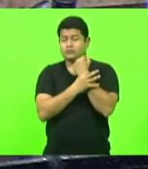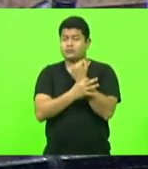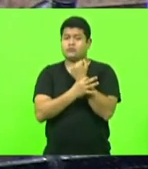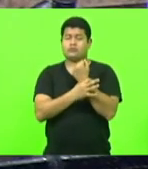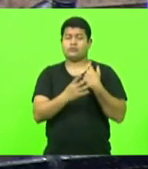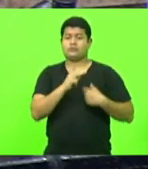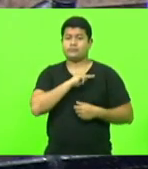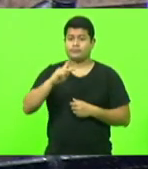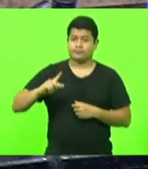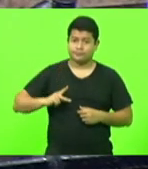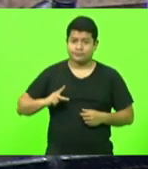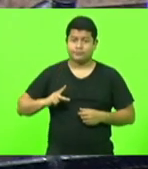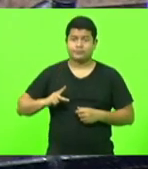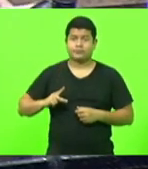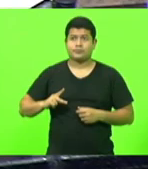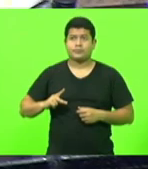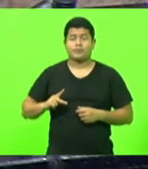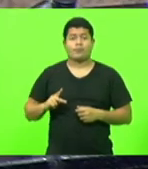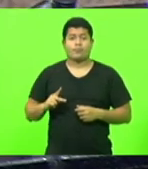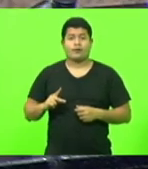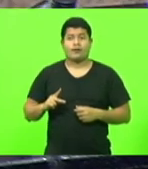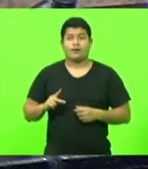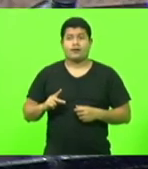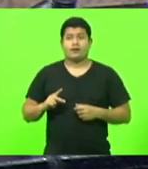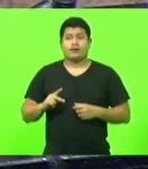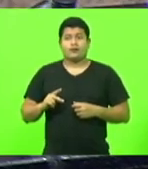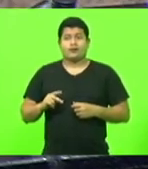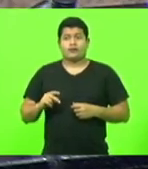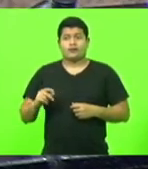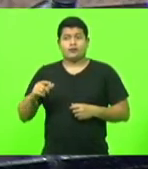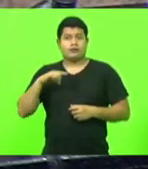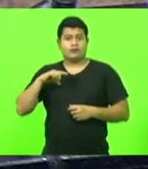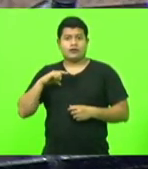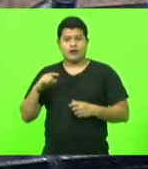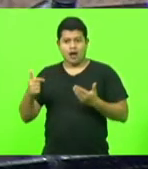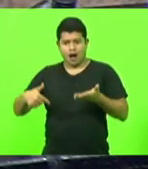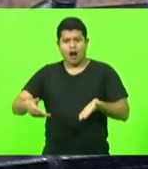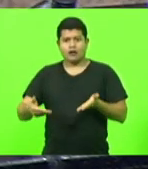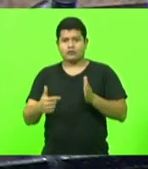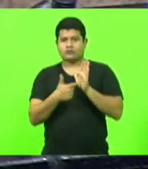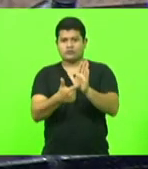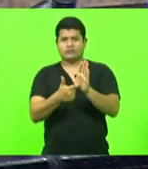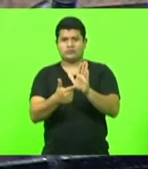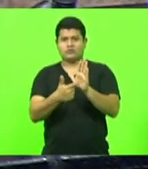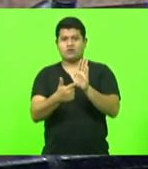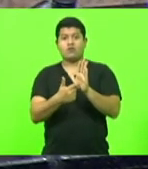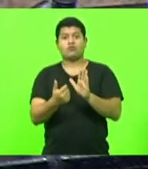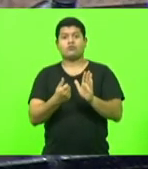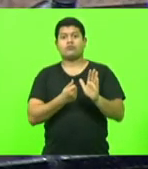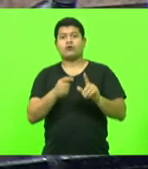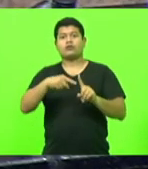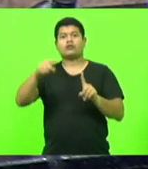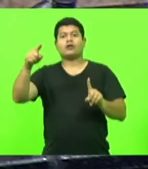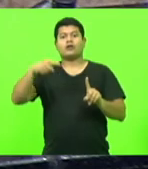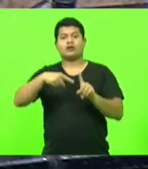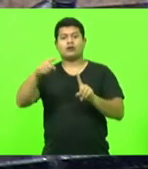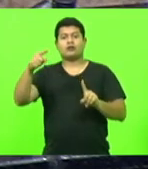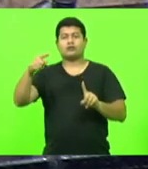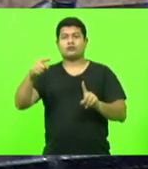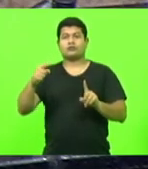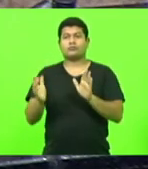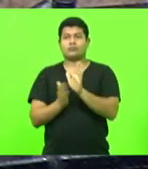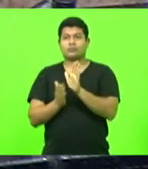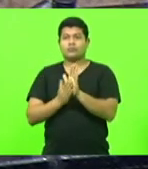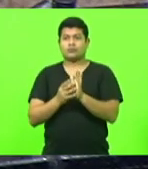que inclusive, para falar em maioria, tem aqui os números. na proposta do governo, 4